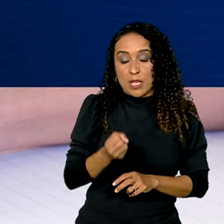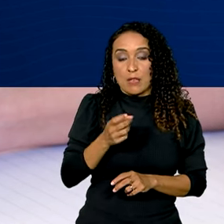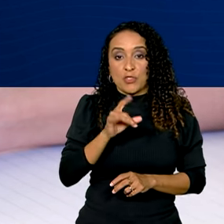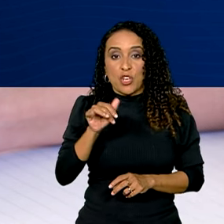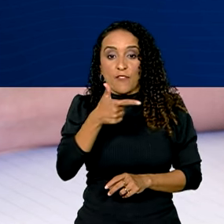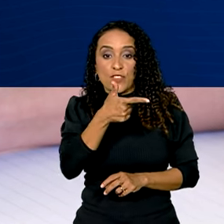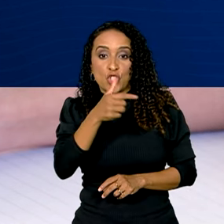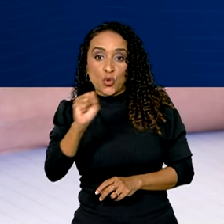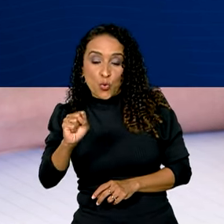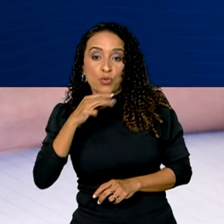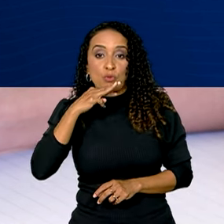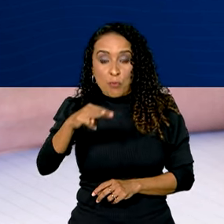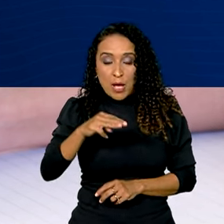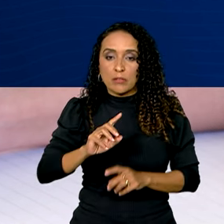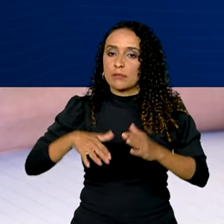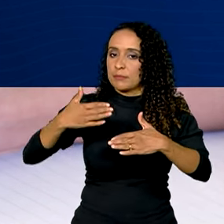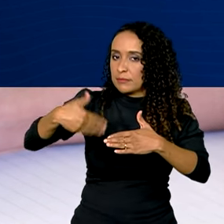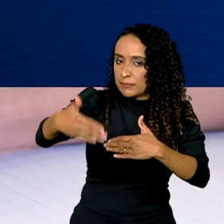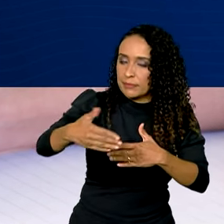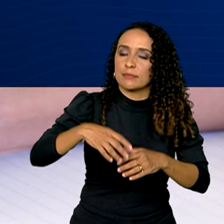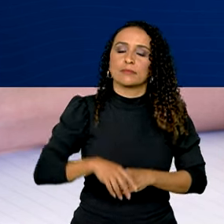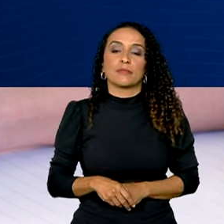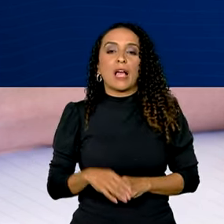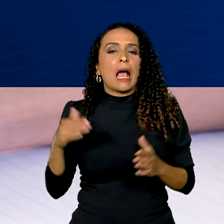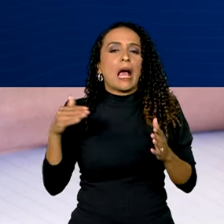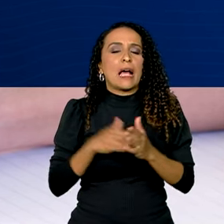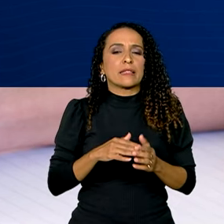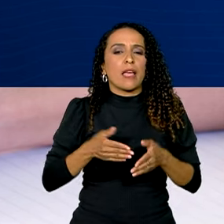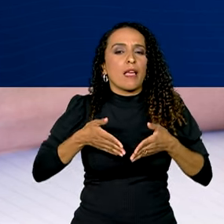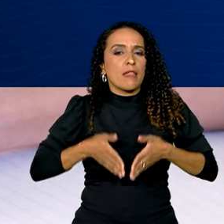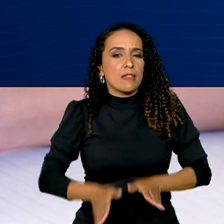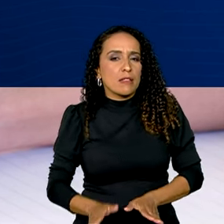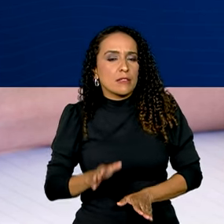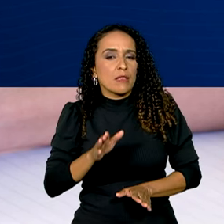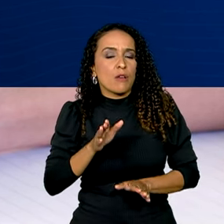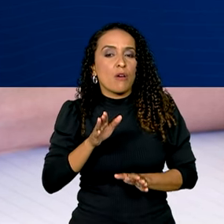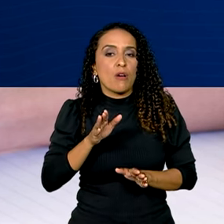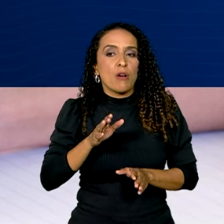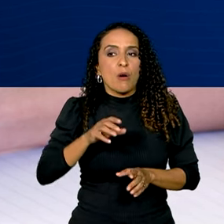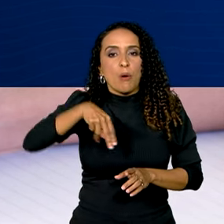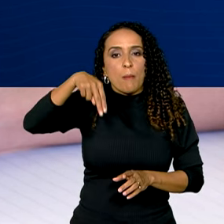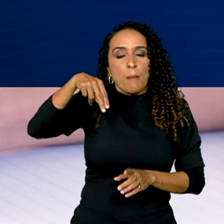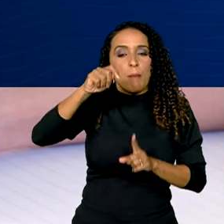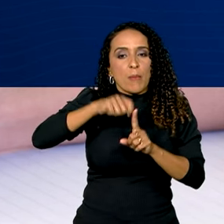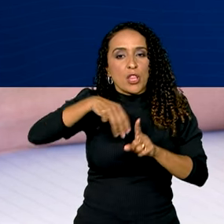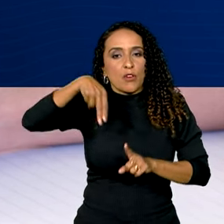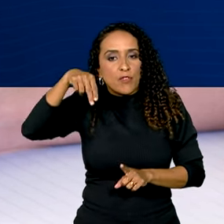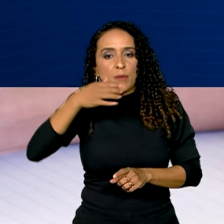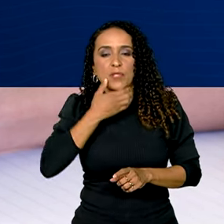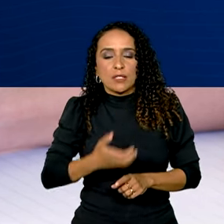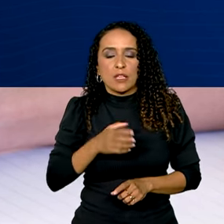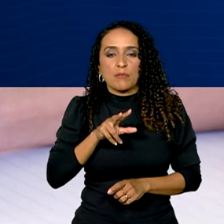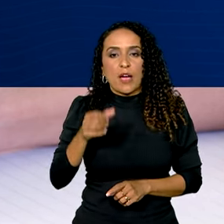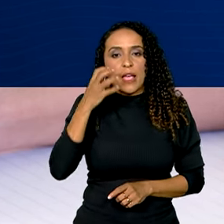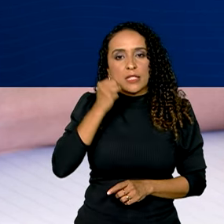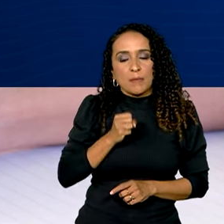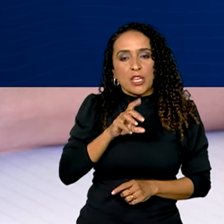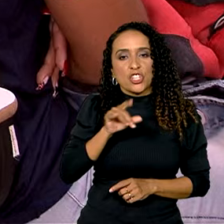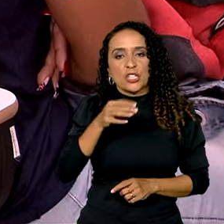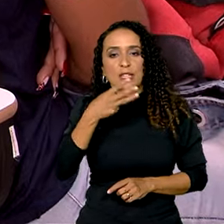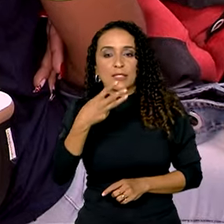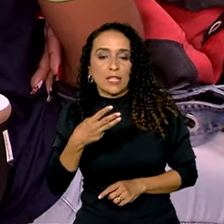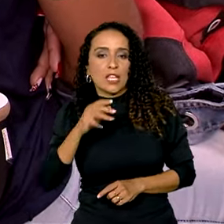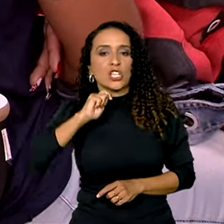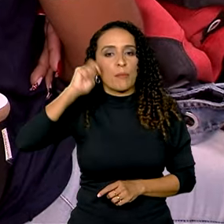28 de março e assim por diante, até os aniversariantes de novembro e dezembro, que vão receber no dia 3 de